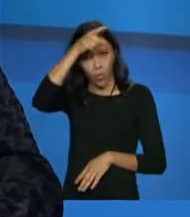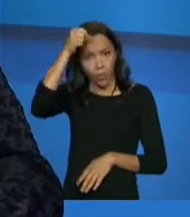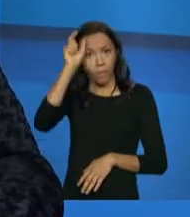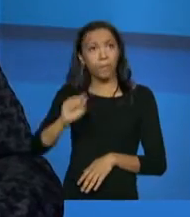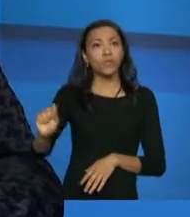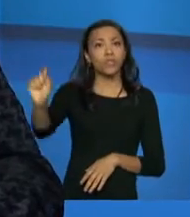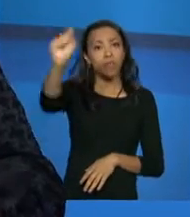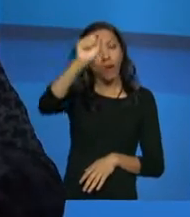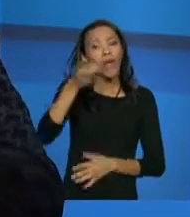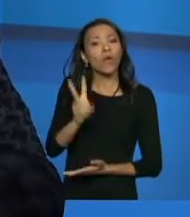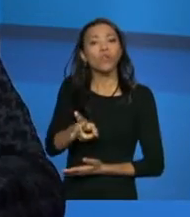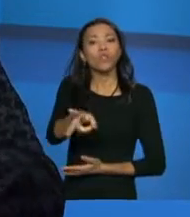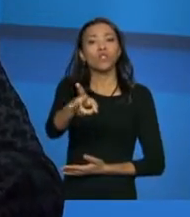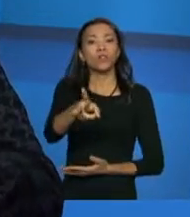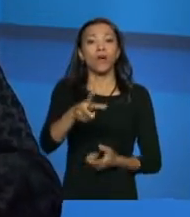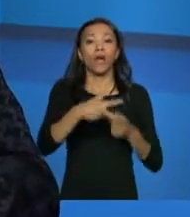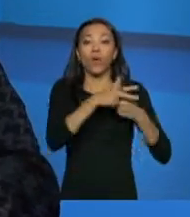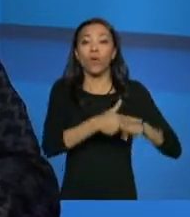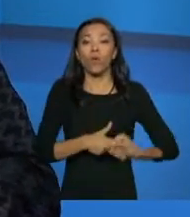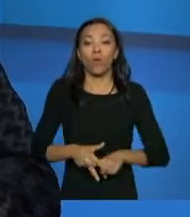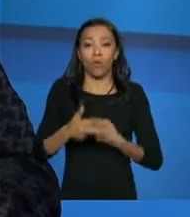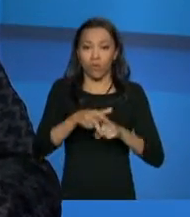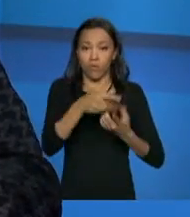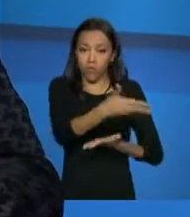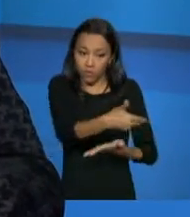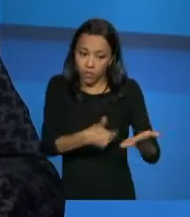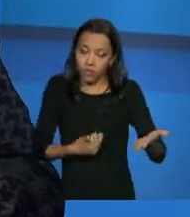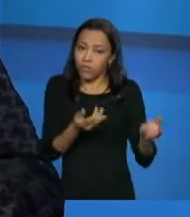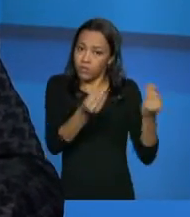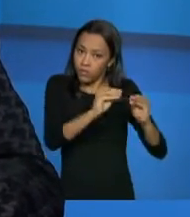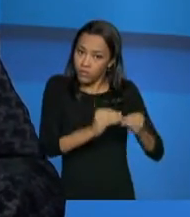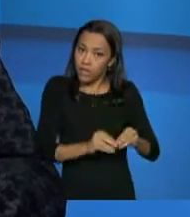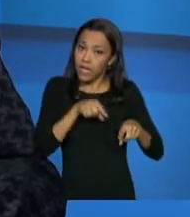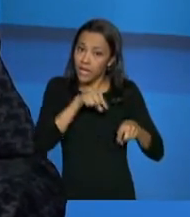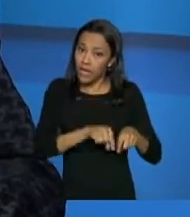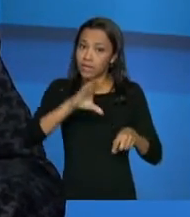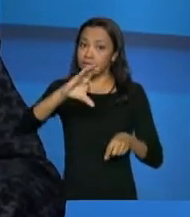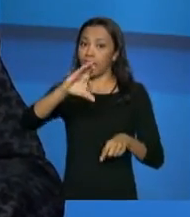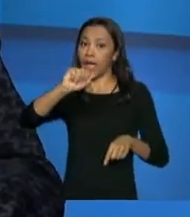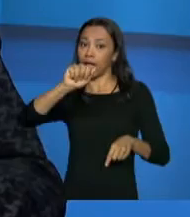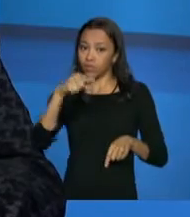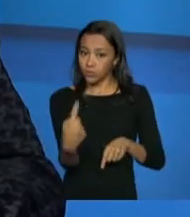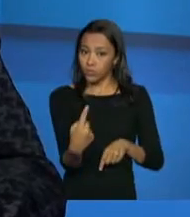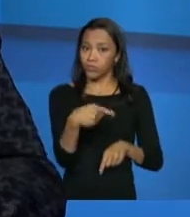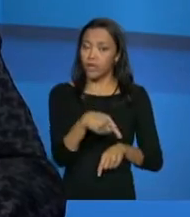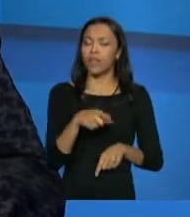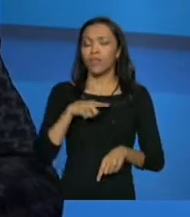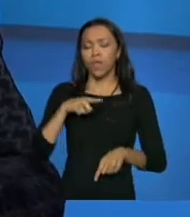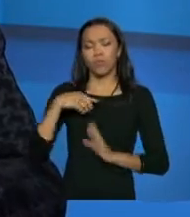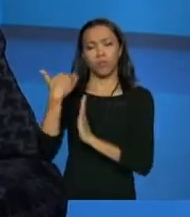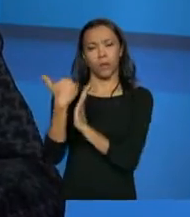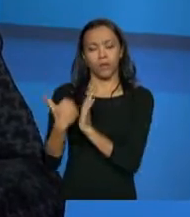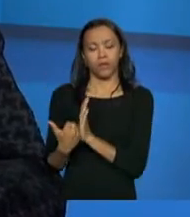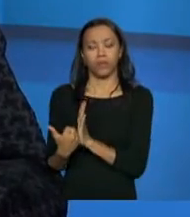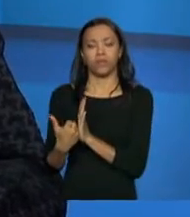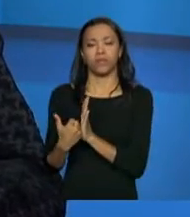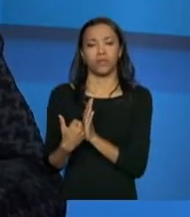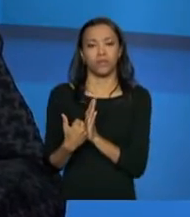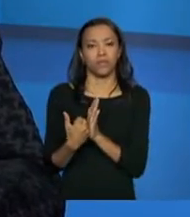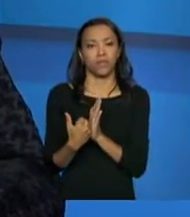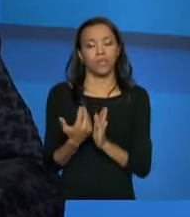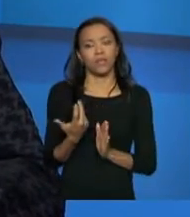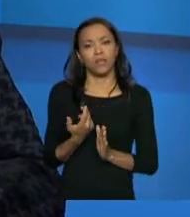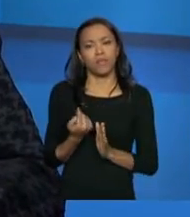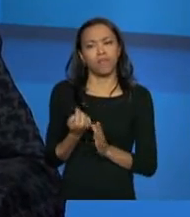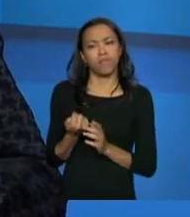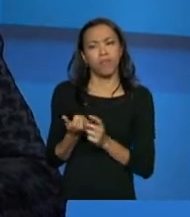manter esse cadastro atualizado, esse cadastro com esse foco. Eventualmente, nós temos programas que têm pequenas